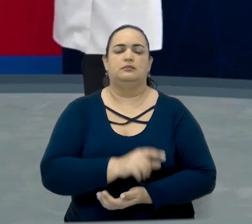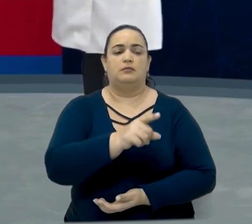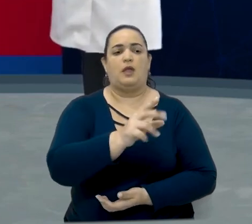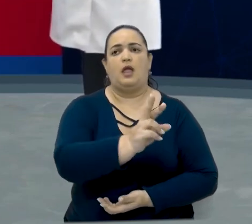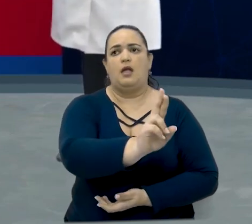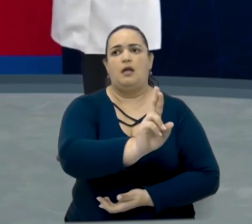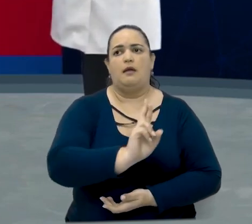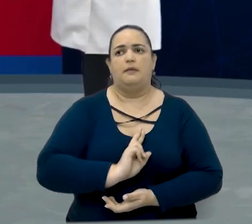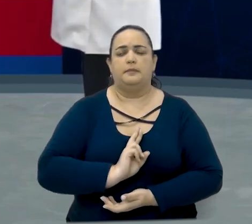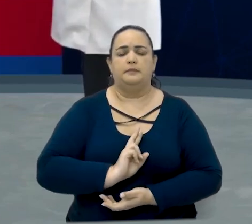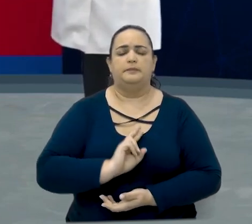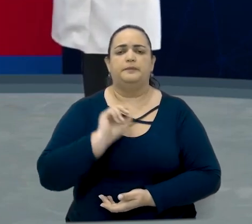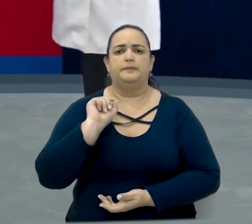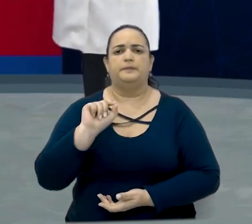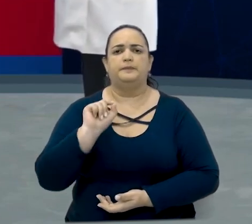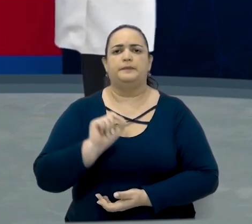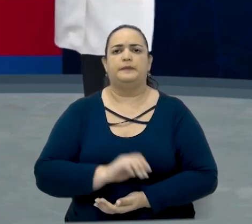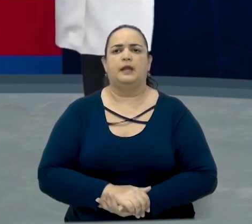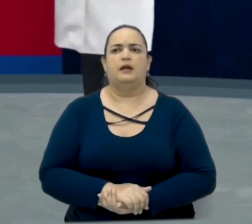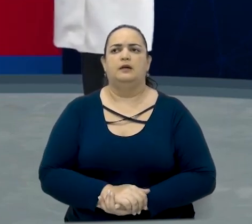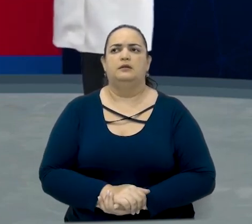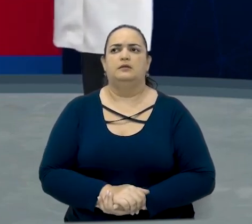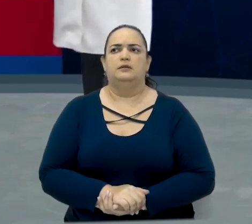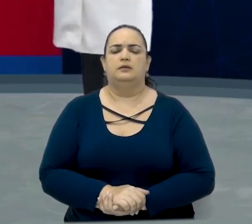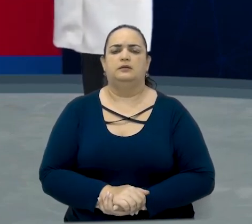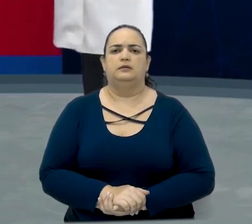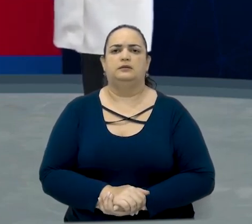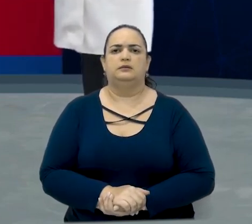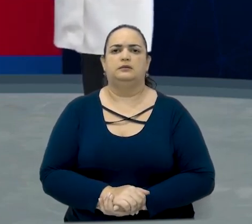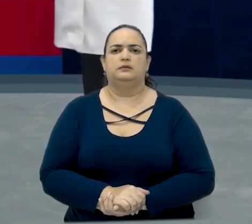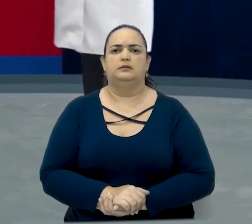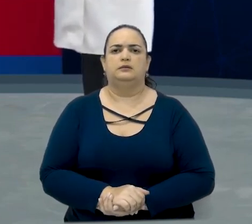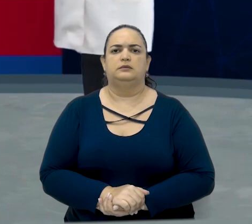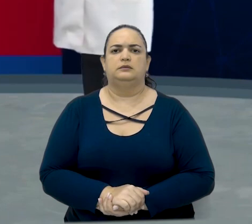nationality? What's your nationality?